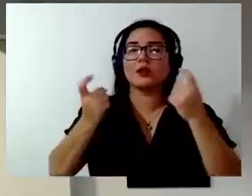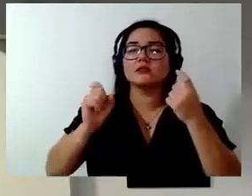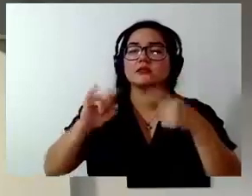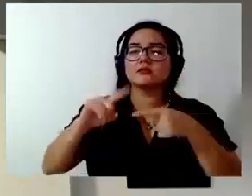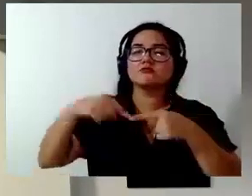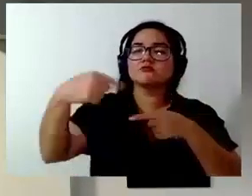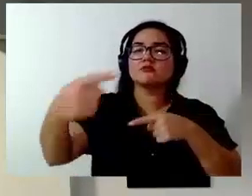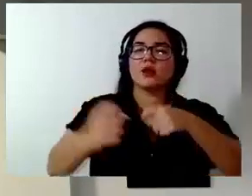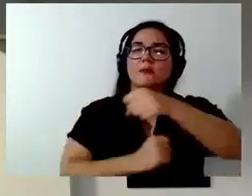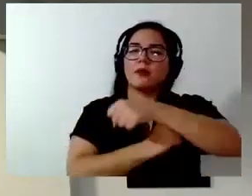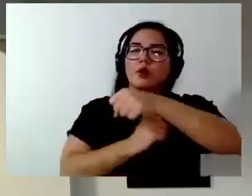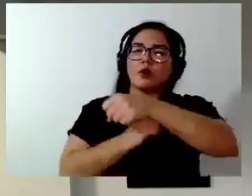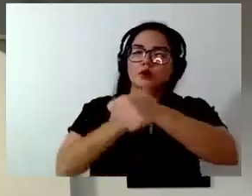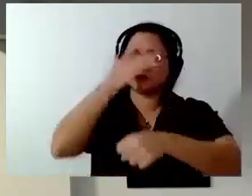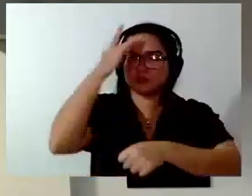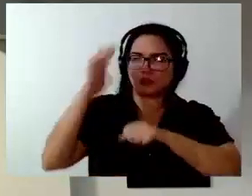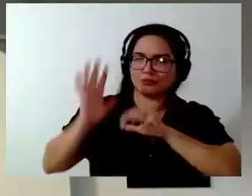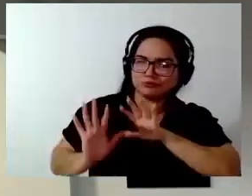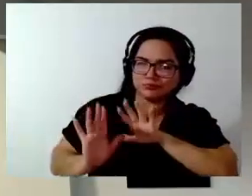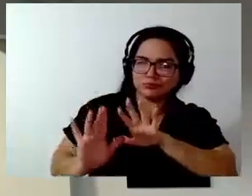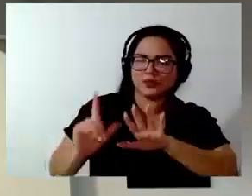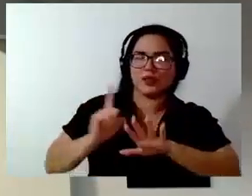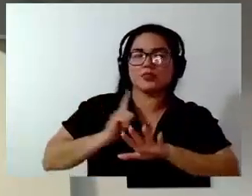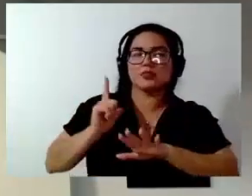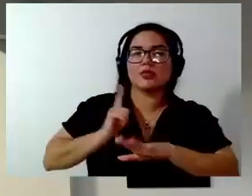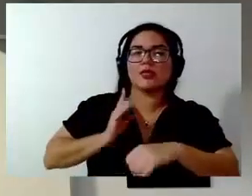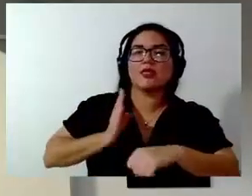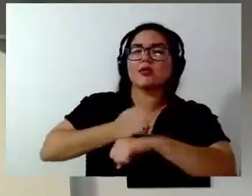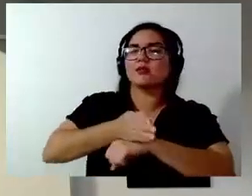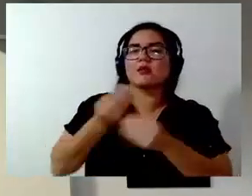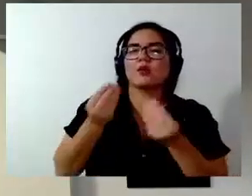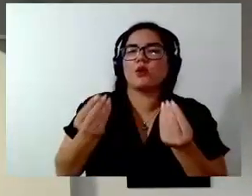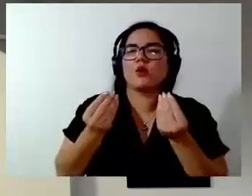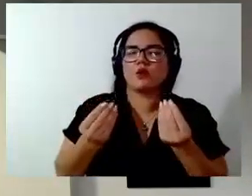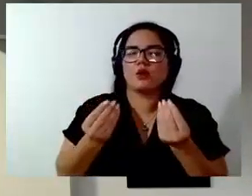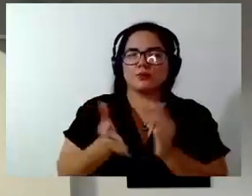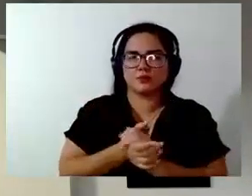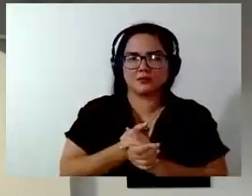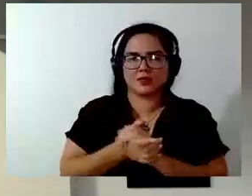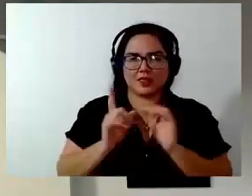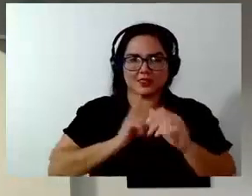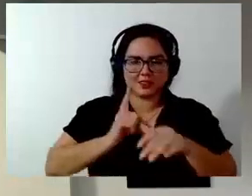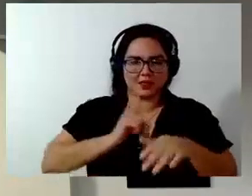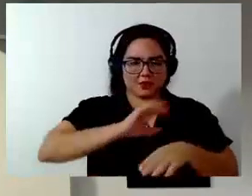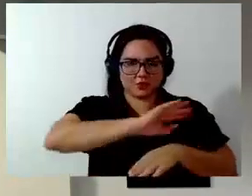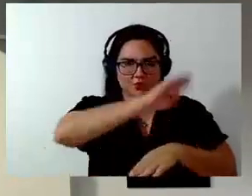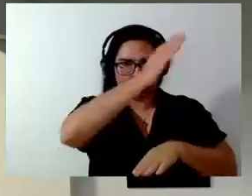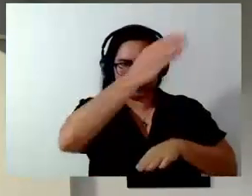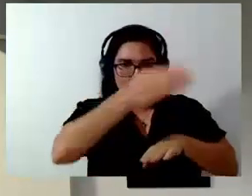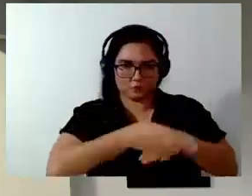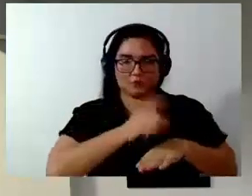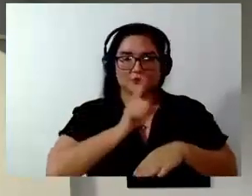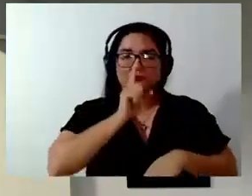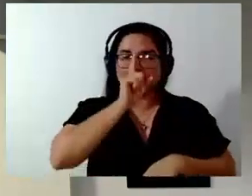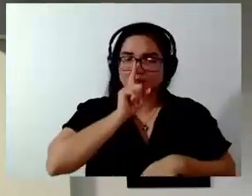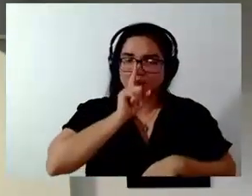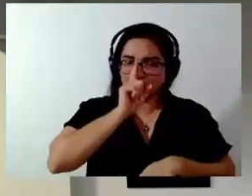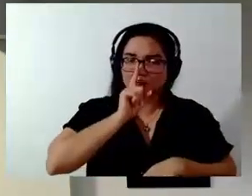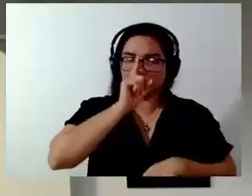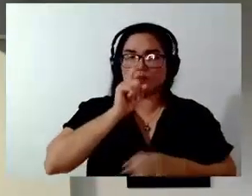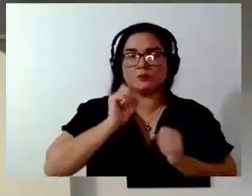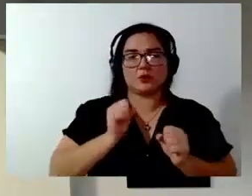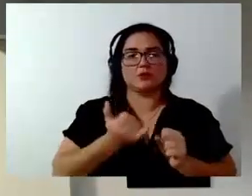pedestres que vão a pé e ciclistas, que o pessoal vai entrar para o túnel ali, que ali é o maior perigo, é uma tragédia